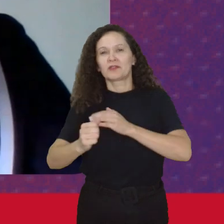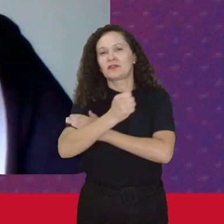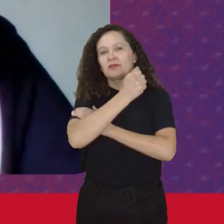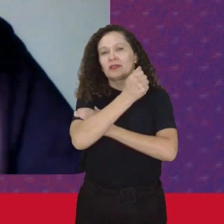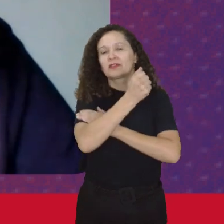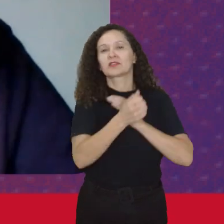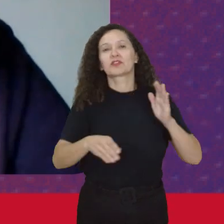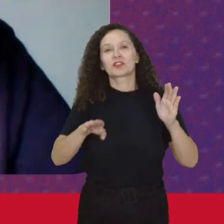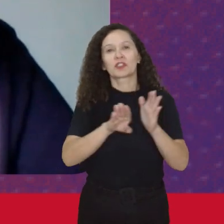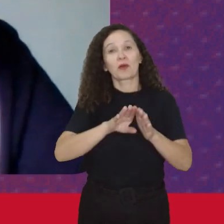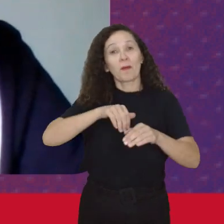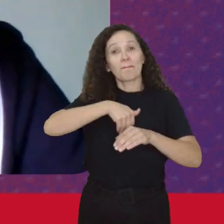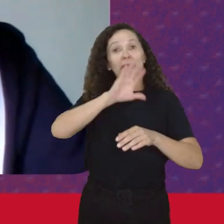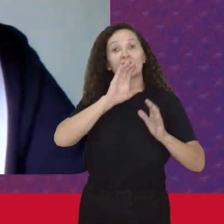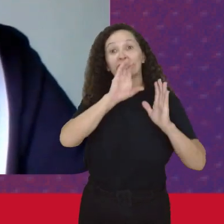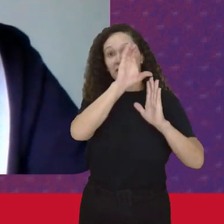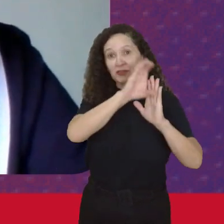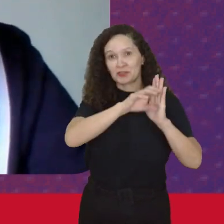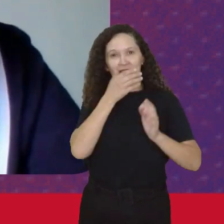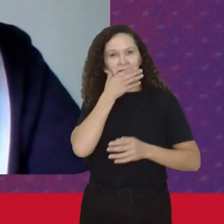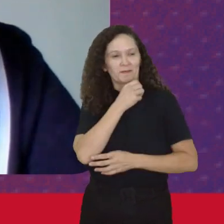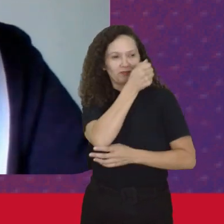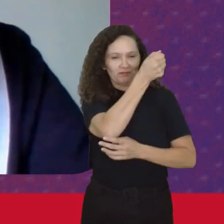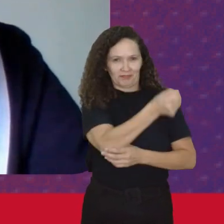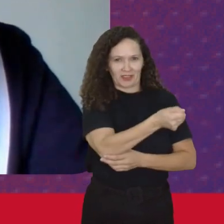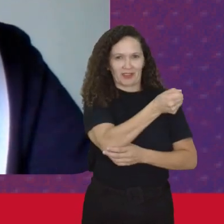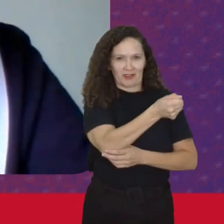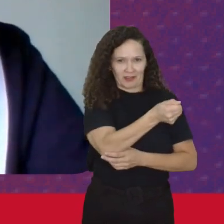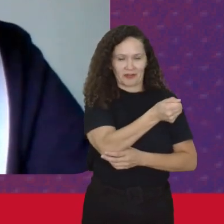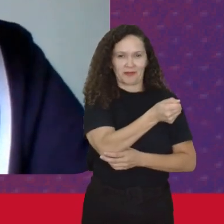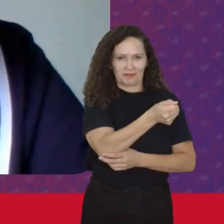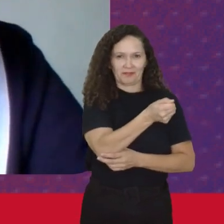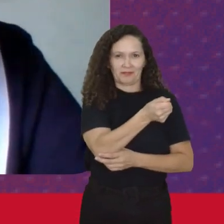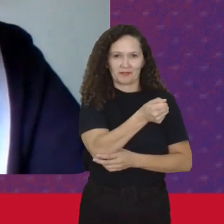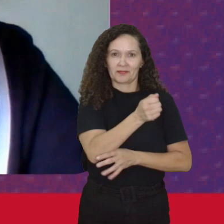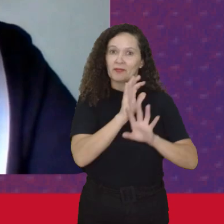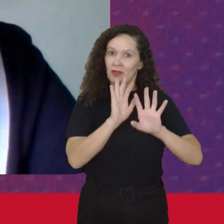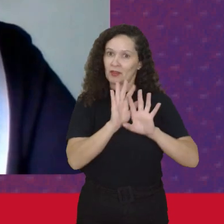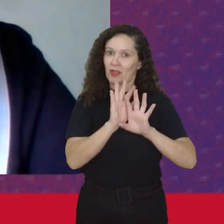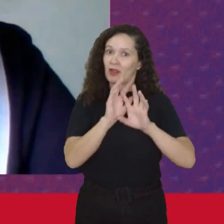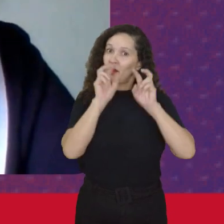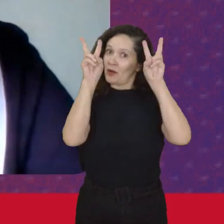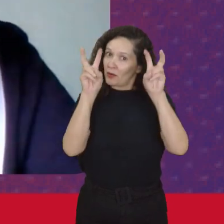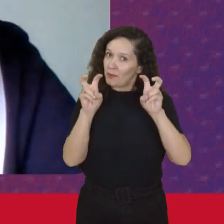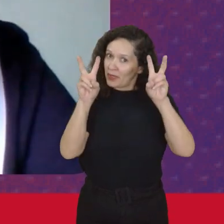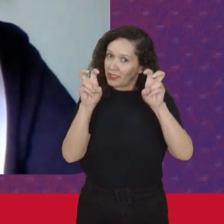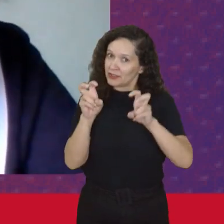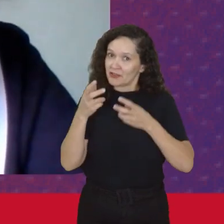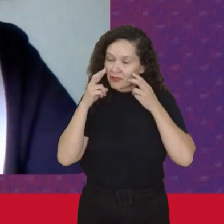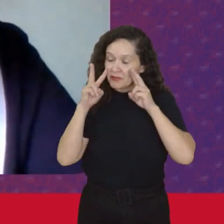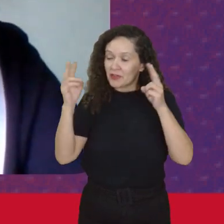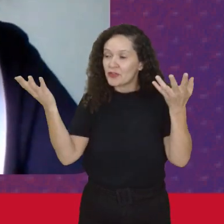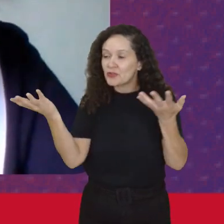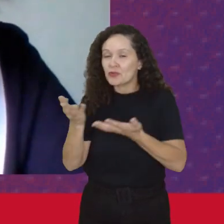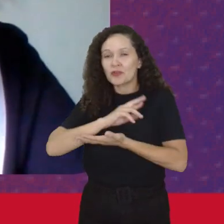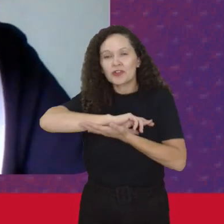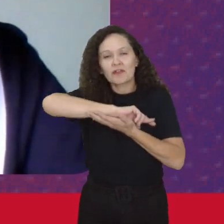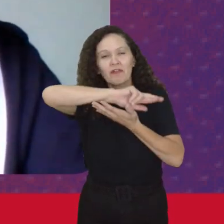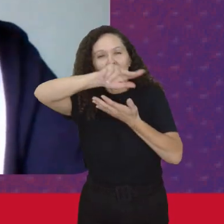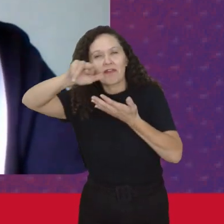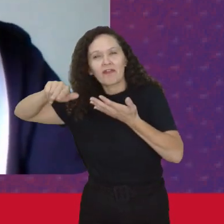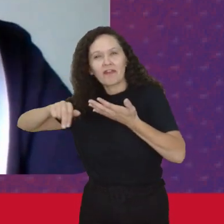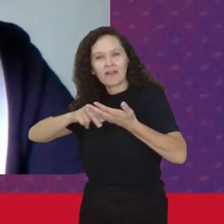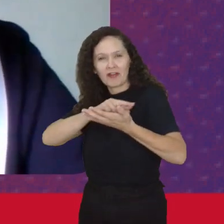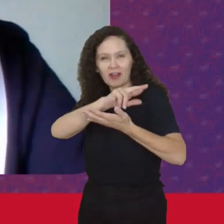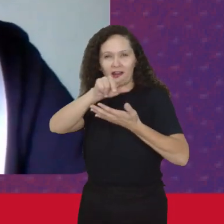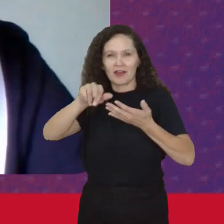Trouxe mais O conceito de patriarcado Aí façam parênteses Hoje Vários outros setores Usam o conceito de patriarcado